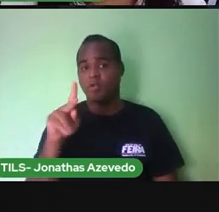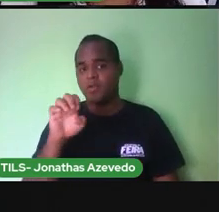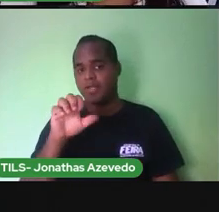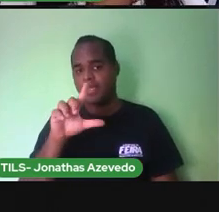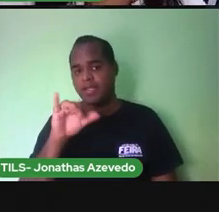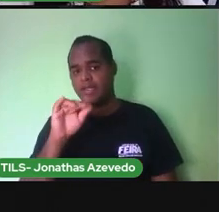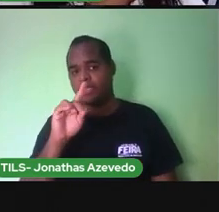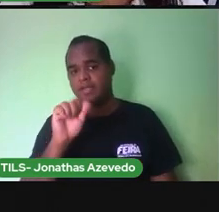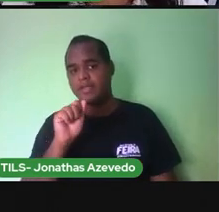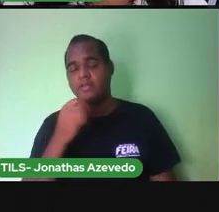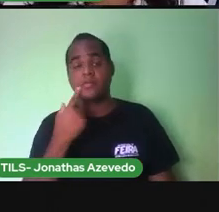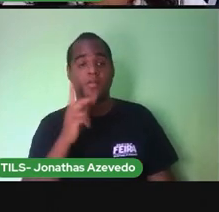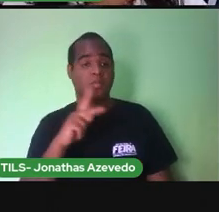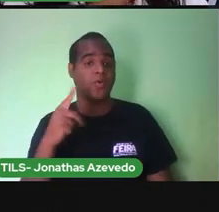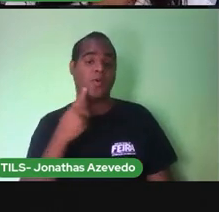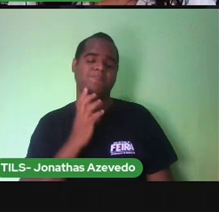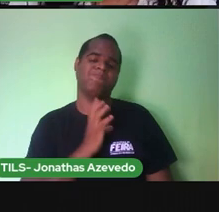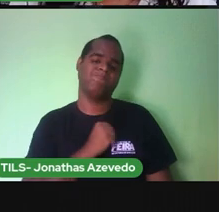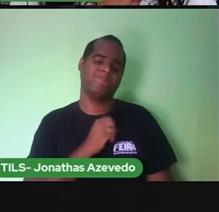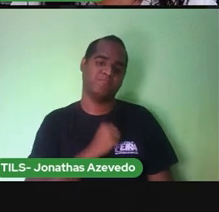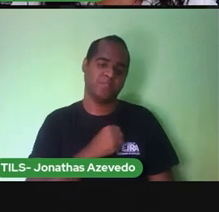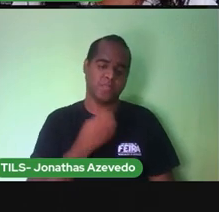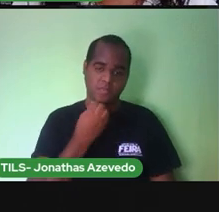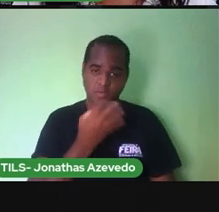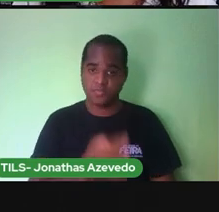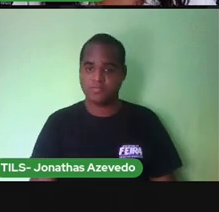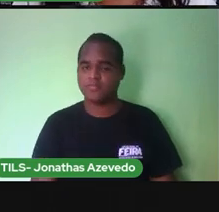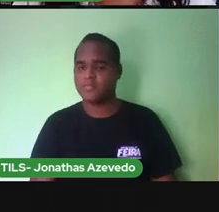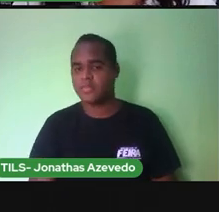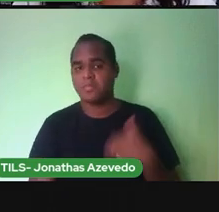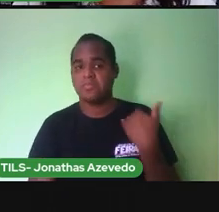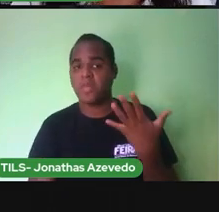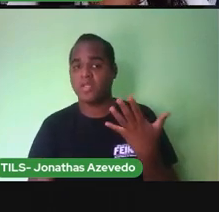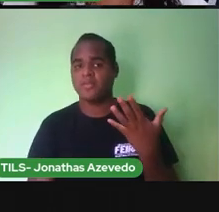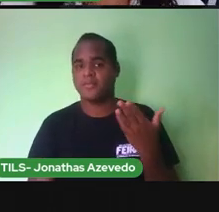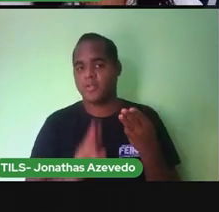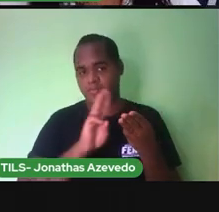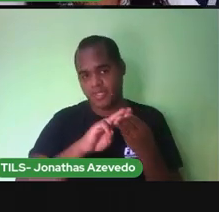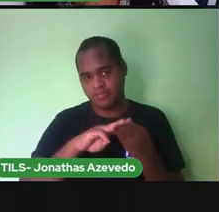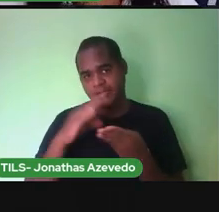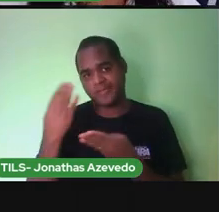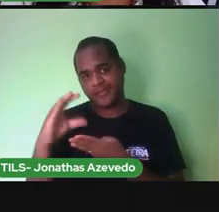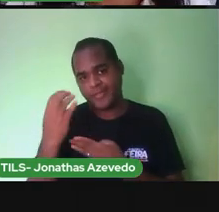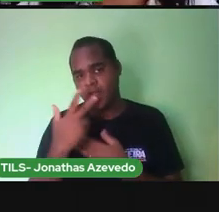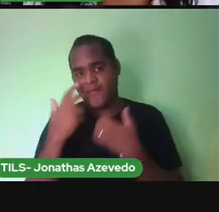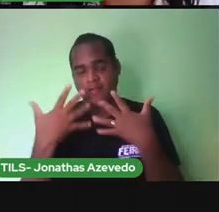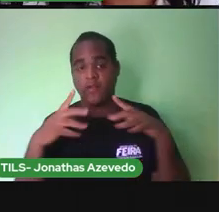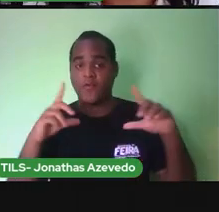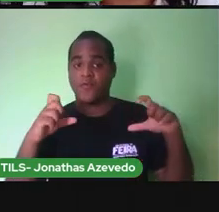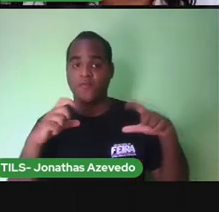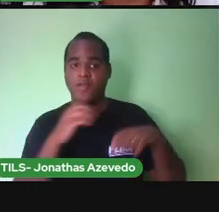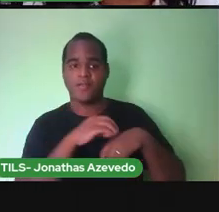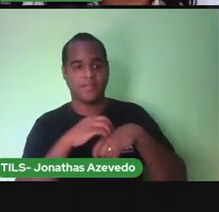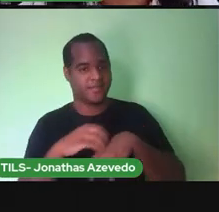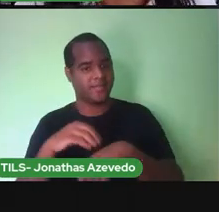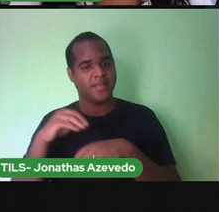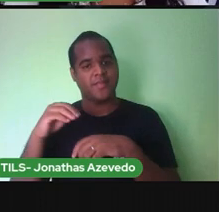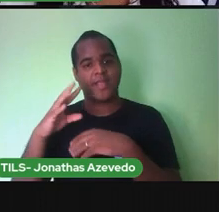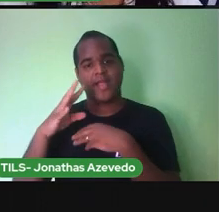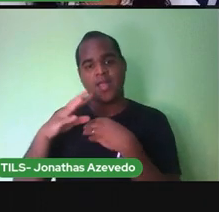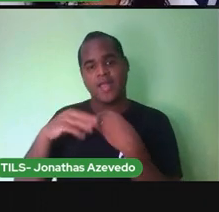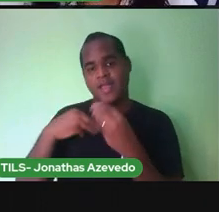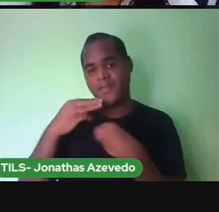pets A Proélida Ama os bichinhos Numa aula de matemática E ciência Eu até trouxe a foto Da minha gata morisca